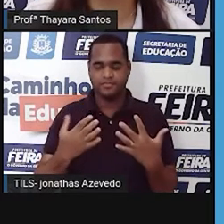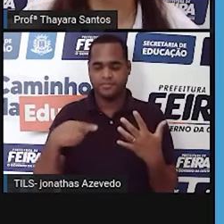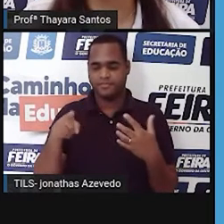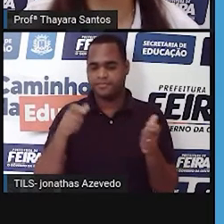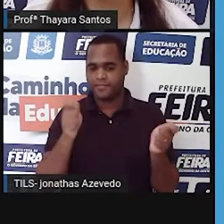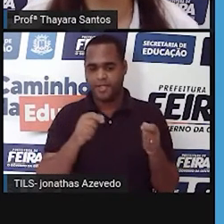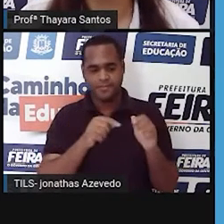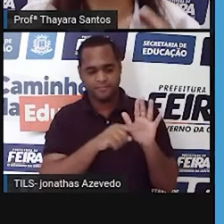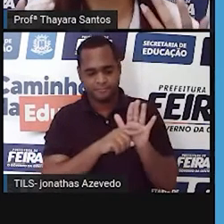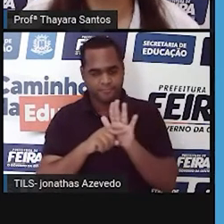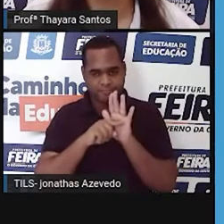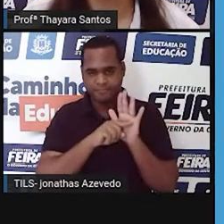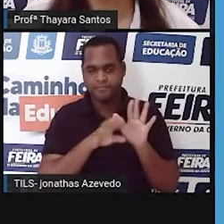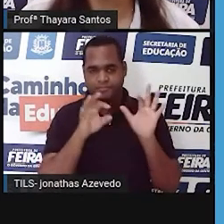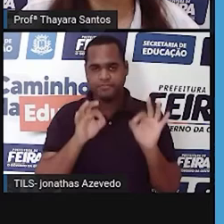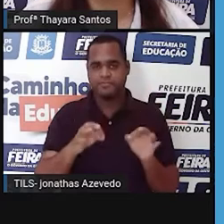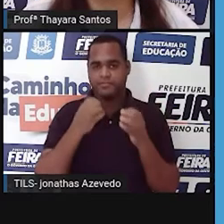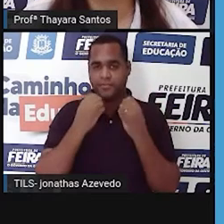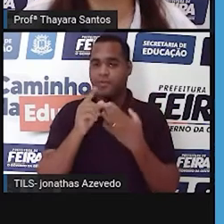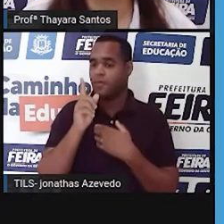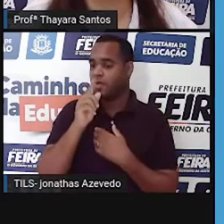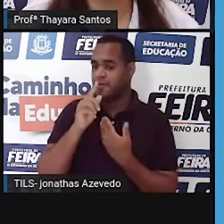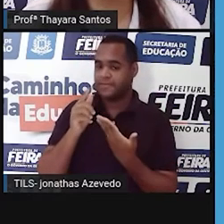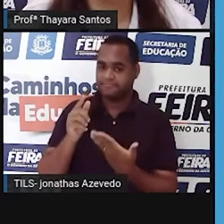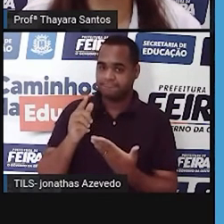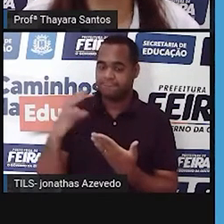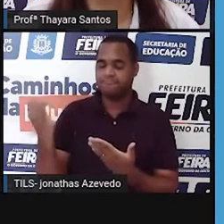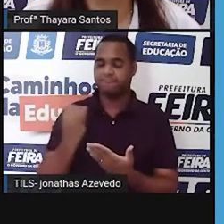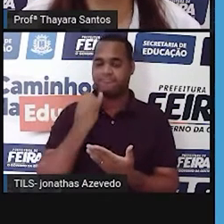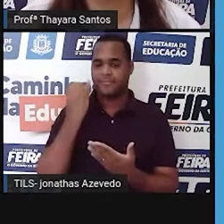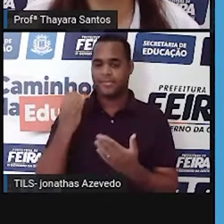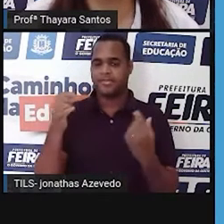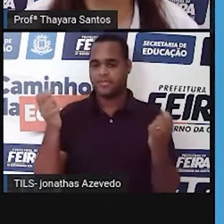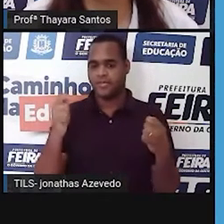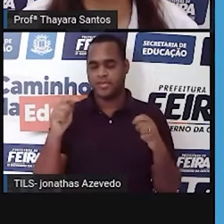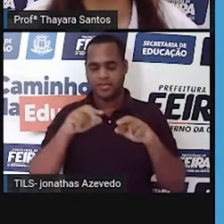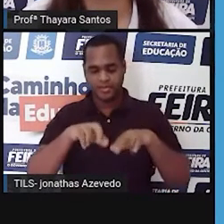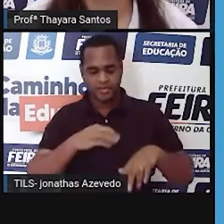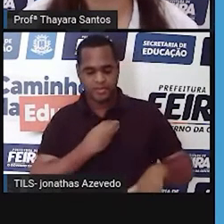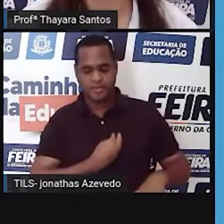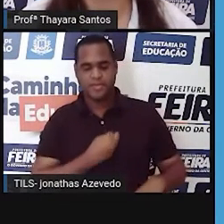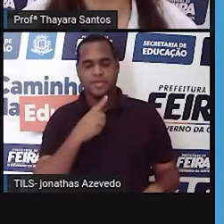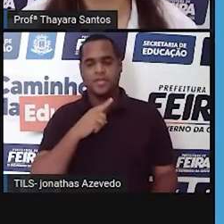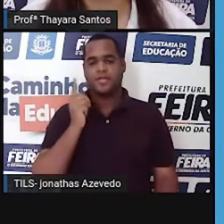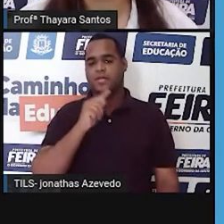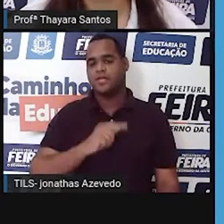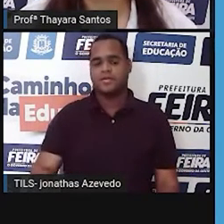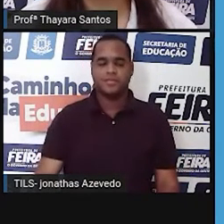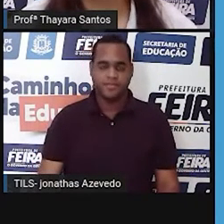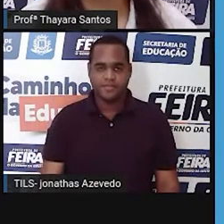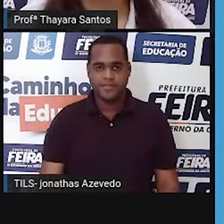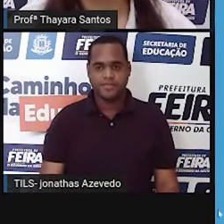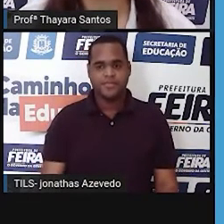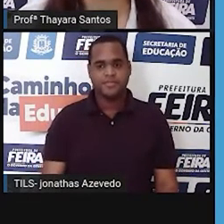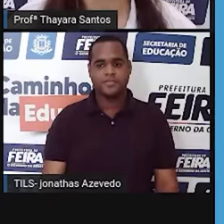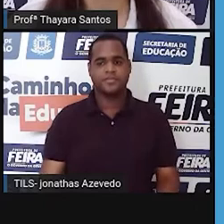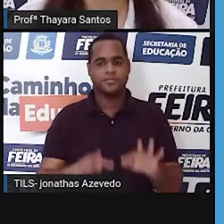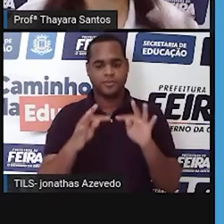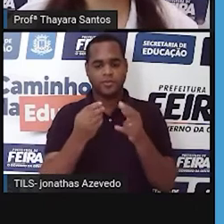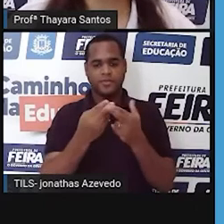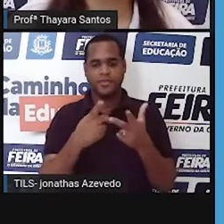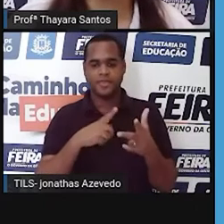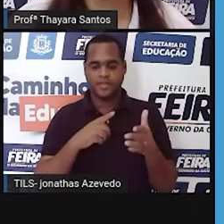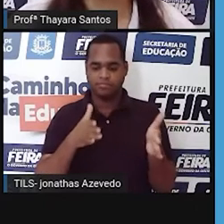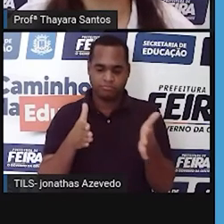garante esse recurso aí, que é a água, que é tão importante para que haja vida. Então, todos esses rios aí,